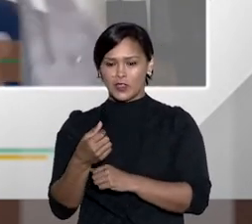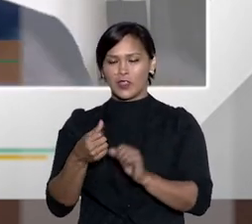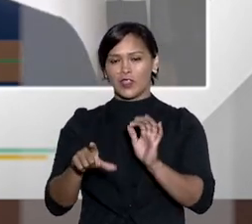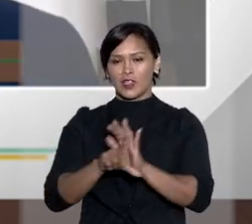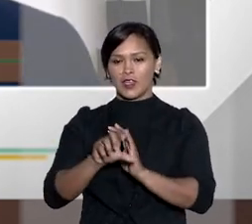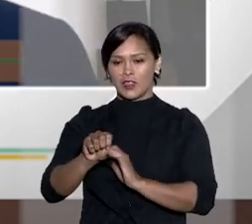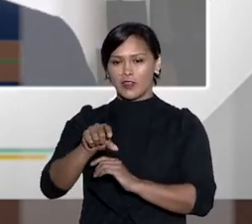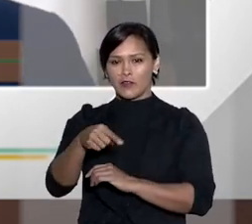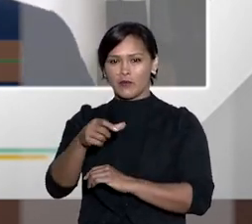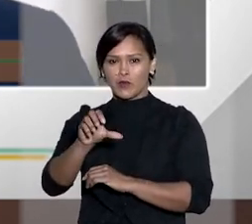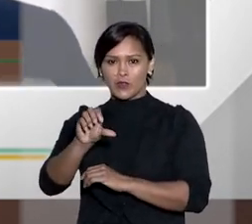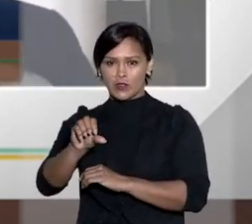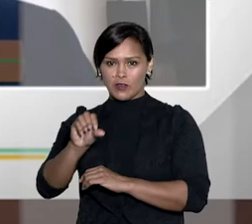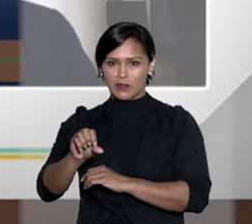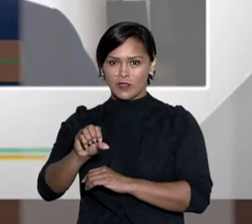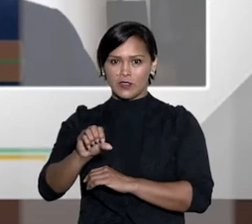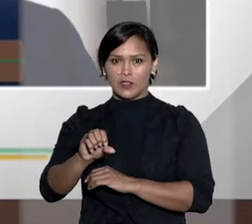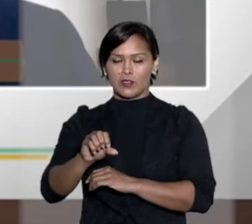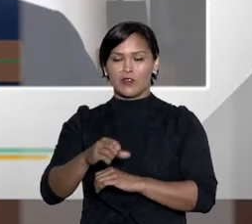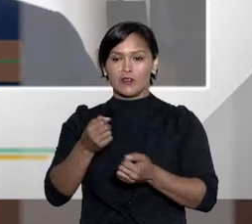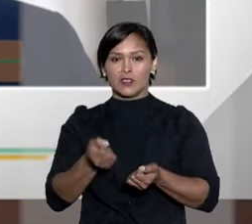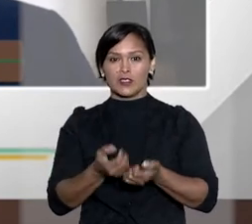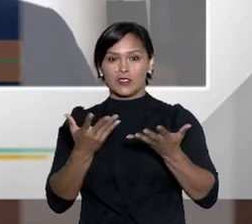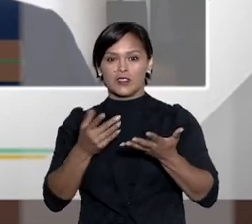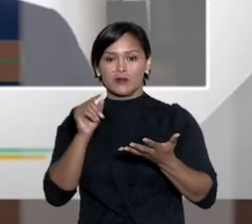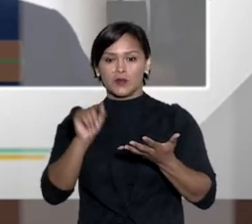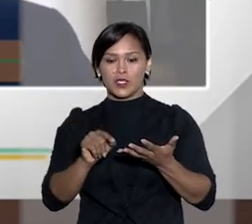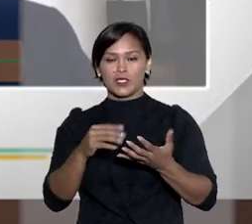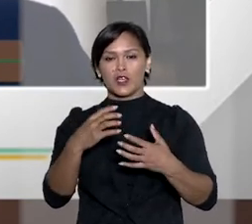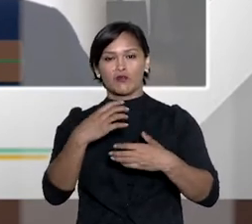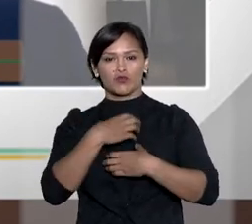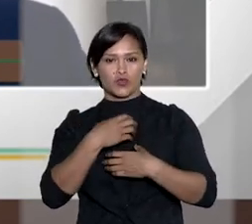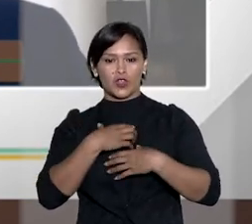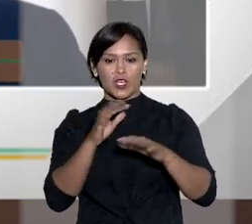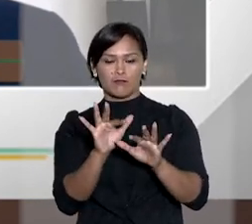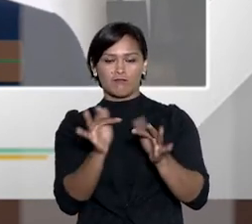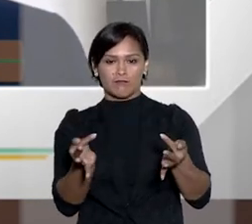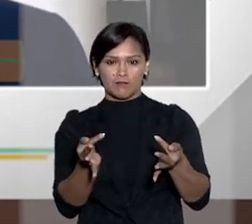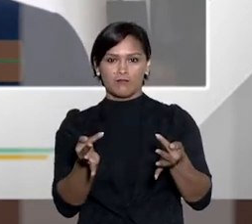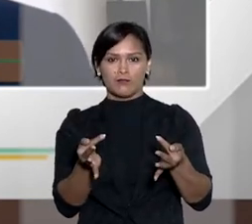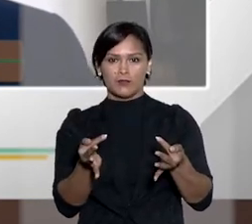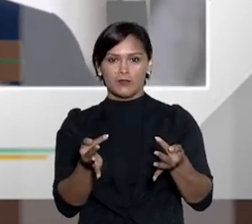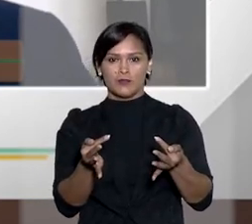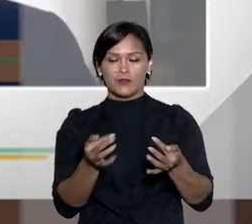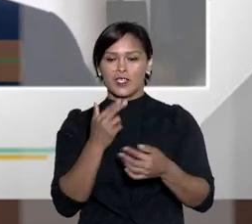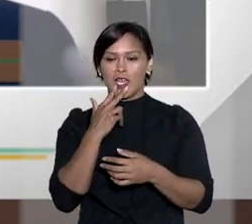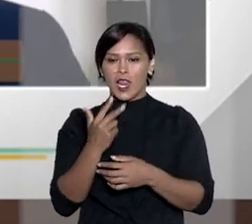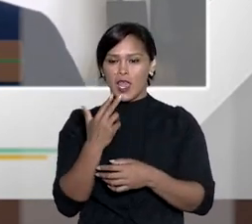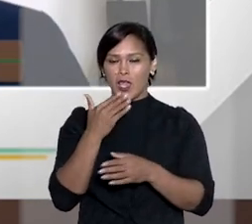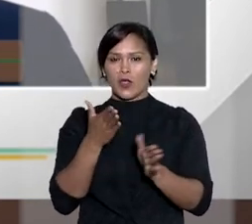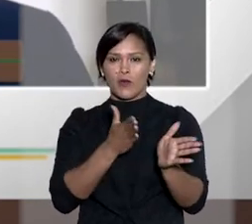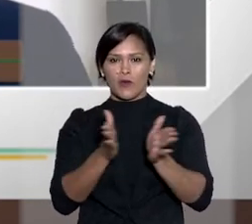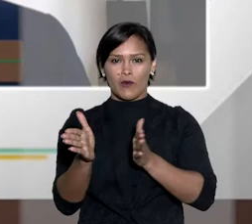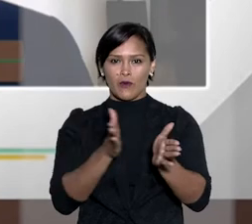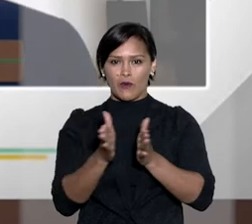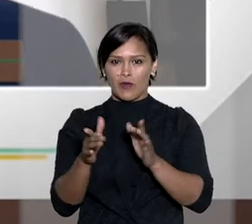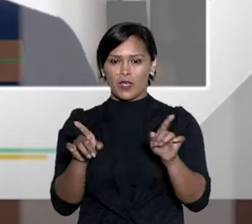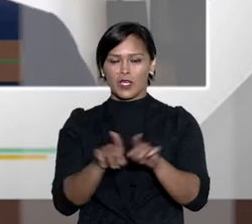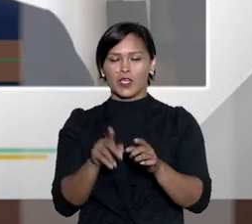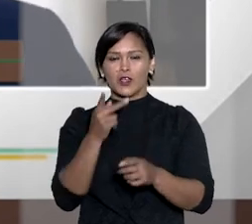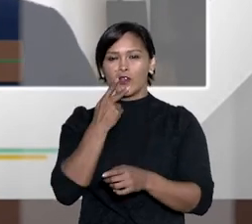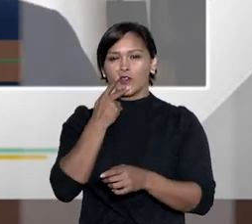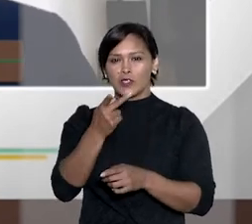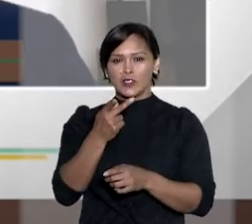a expressão de forma simples em linguagem acessível quando se fala do pedido, a